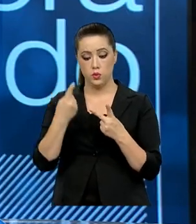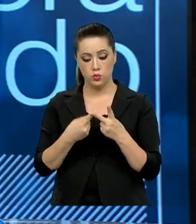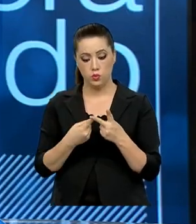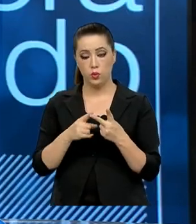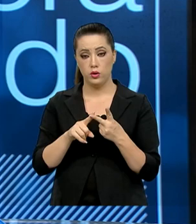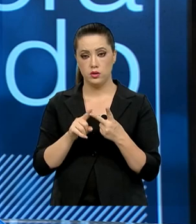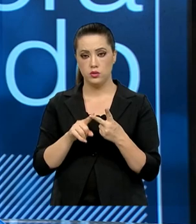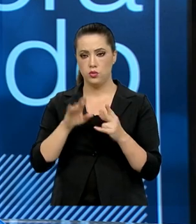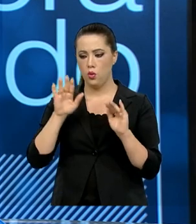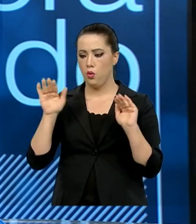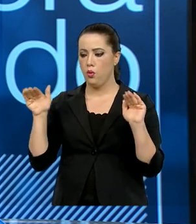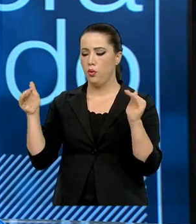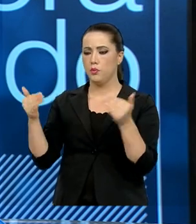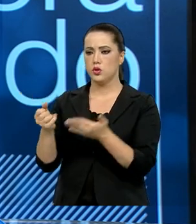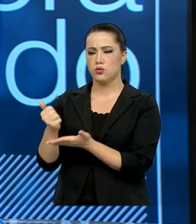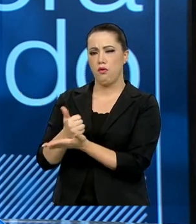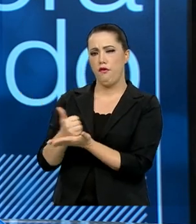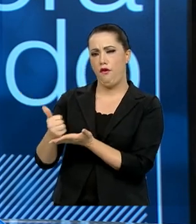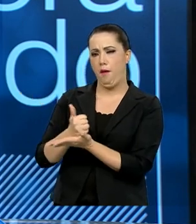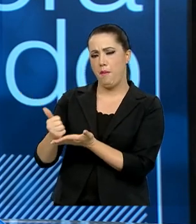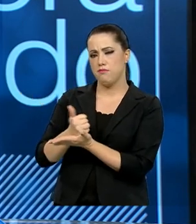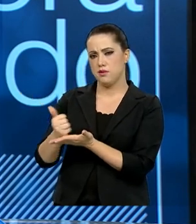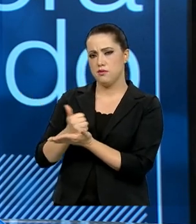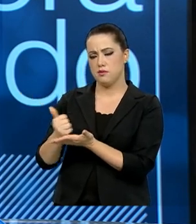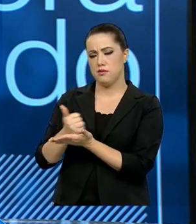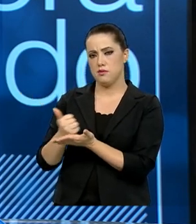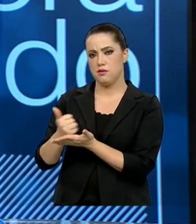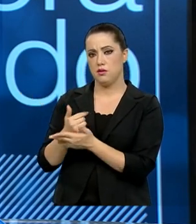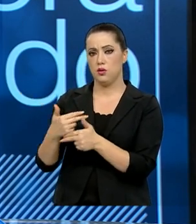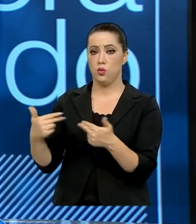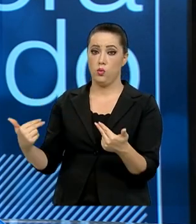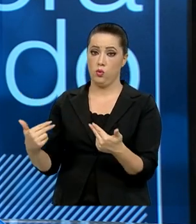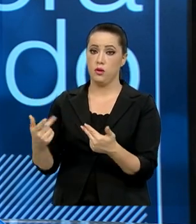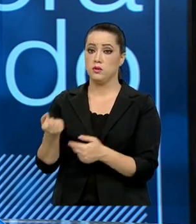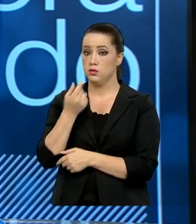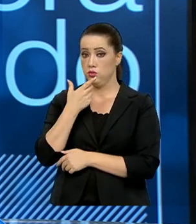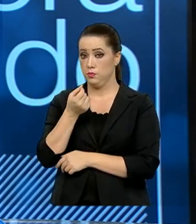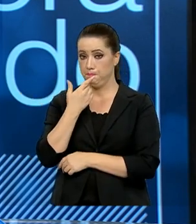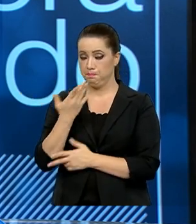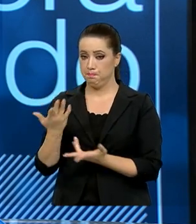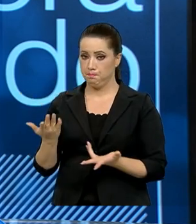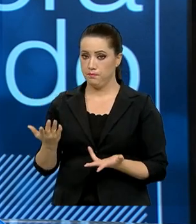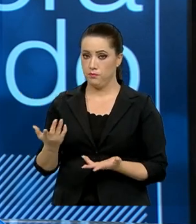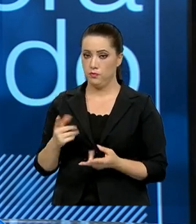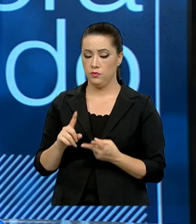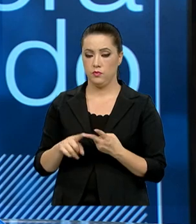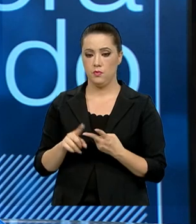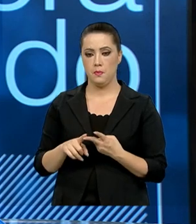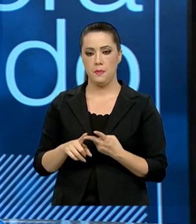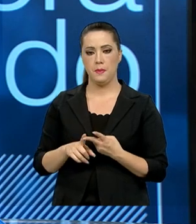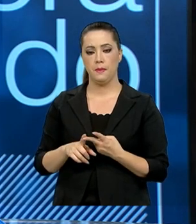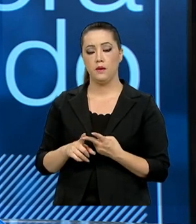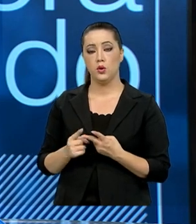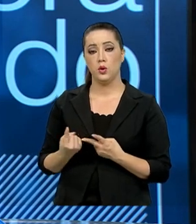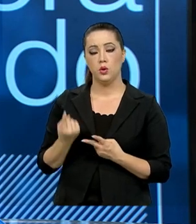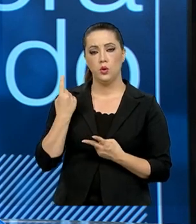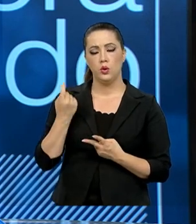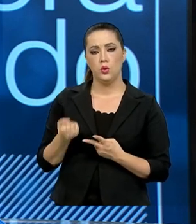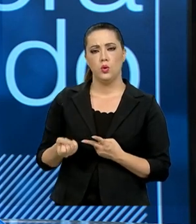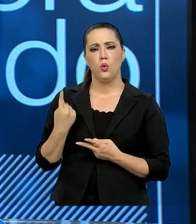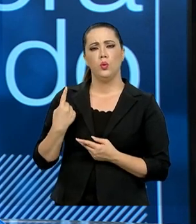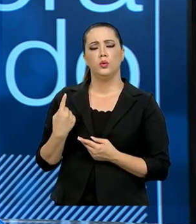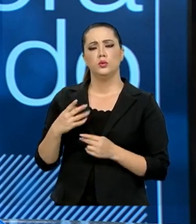voltado mais para fármacos e produtos imunológicos. E um dos principais